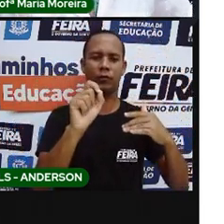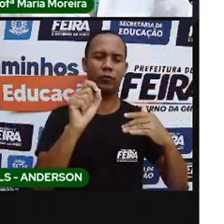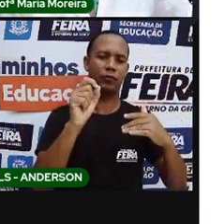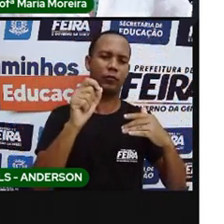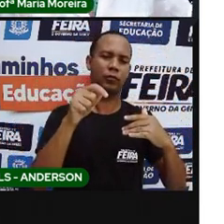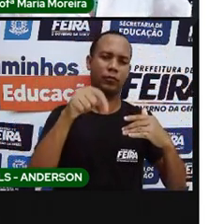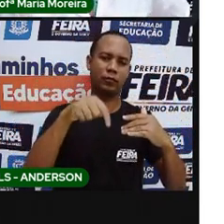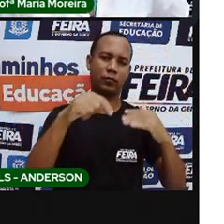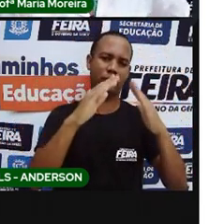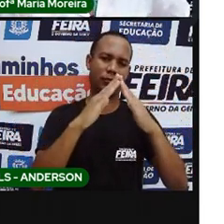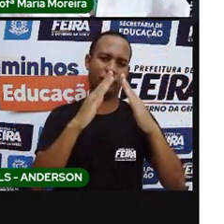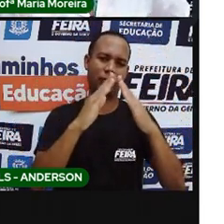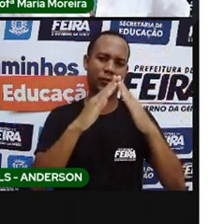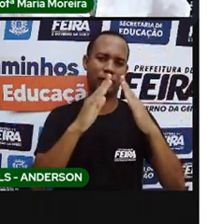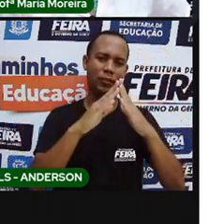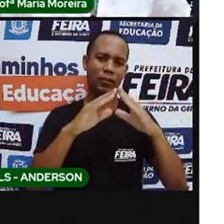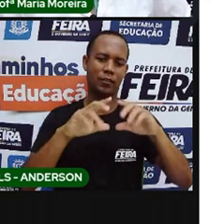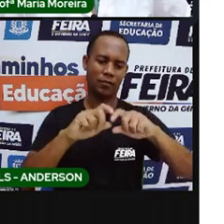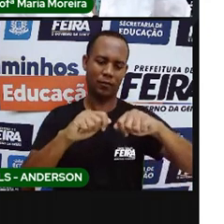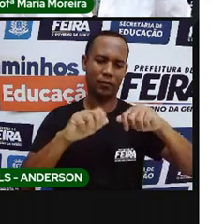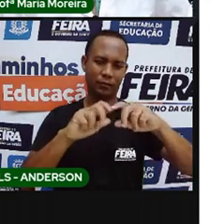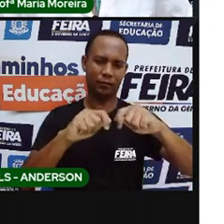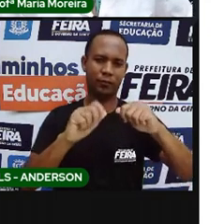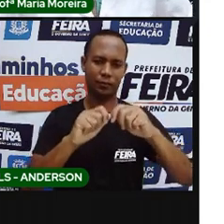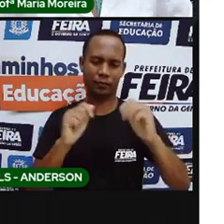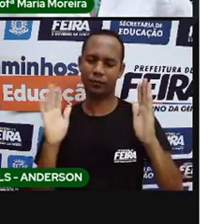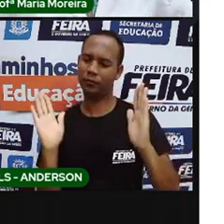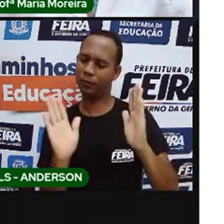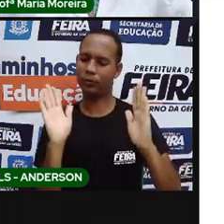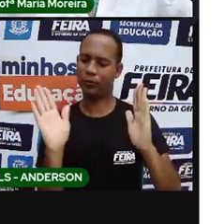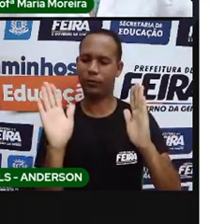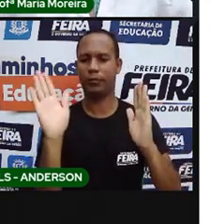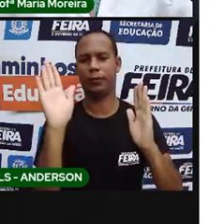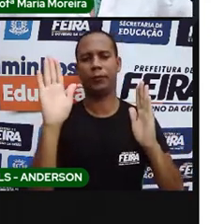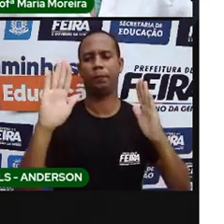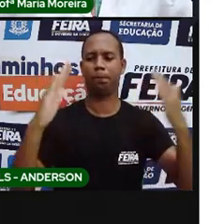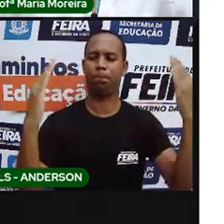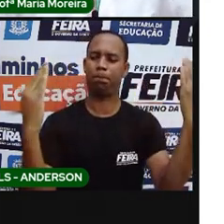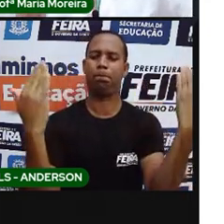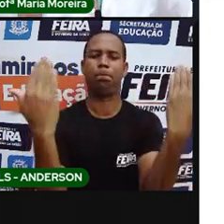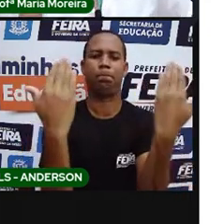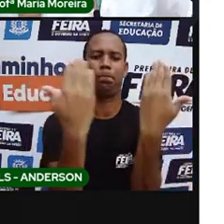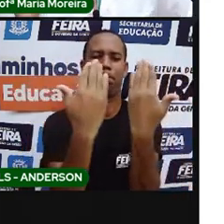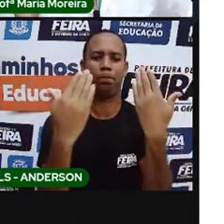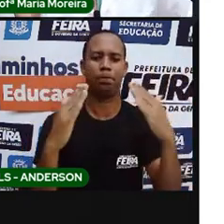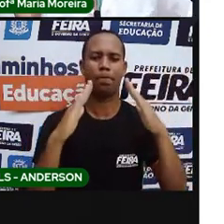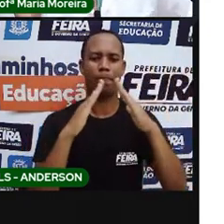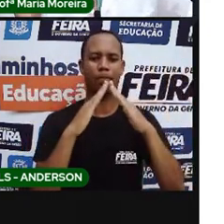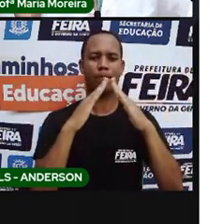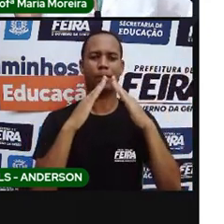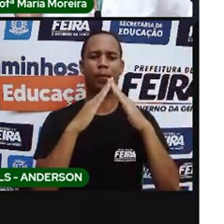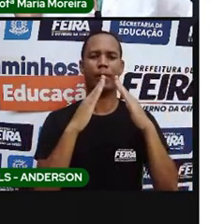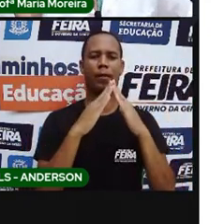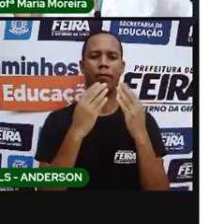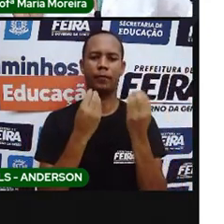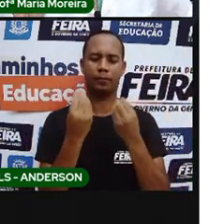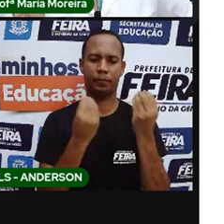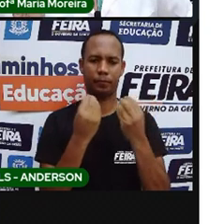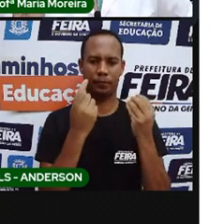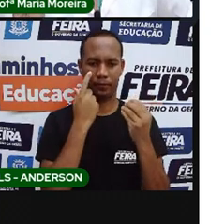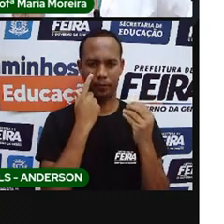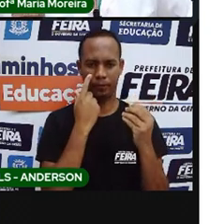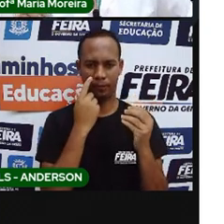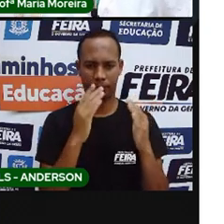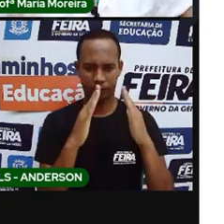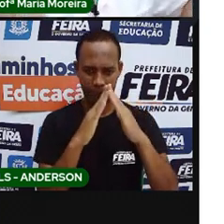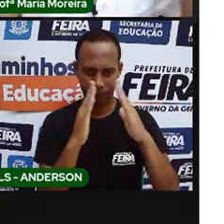Nordeste, né? Quem já viu a casa de taipa, que é aquela casa que tinha um caipa de barro? Pronto. A casa, essa casa